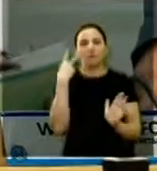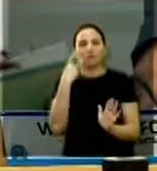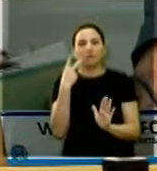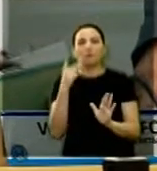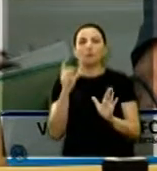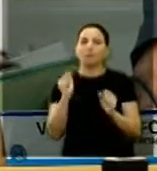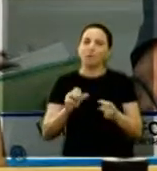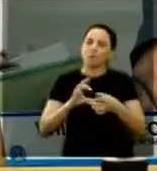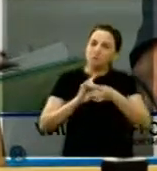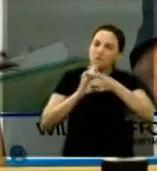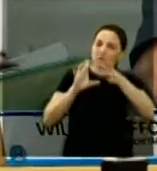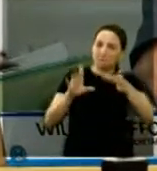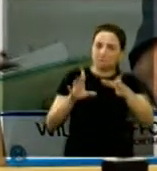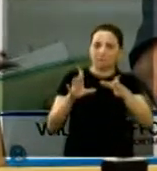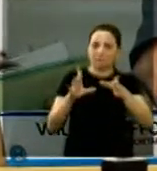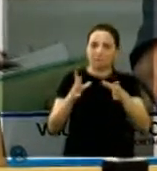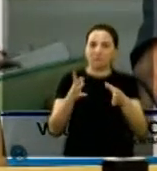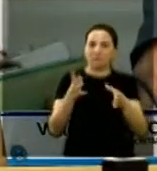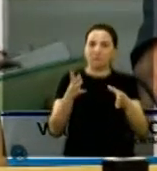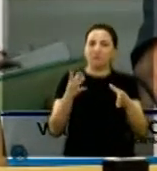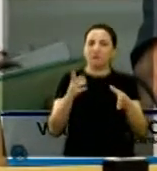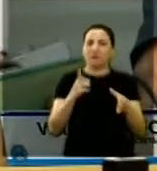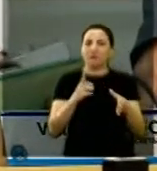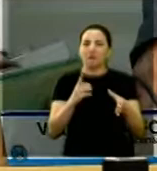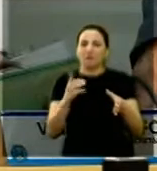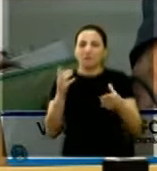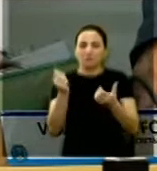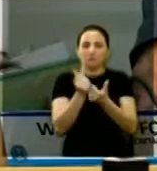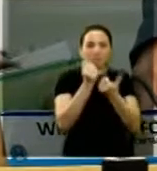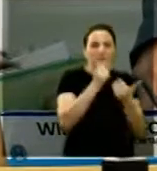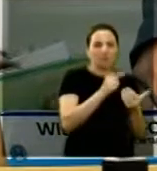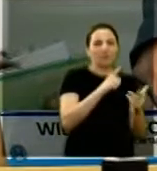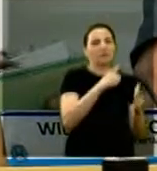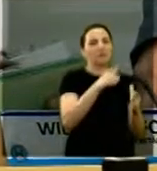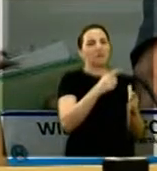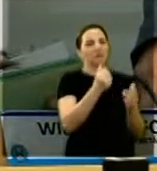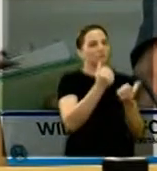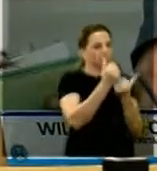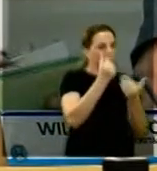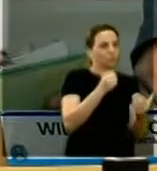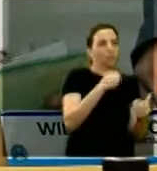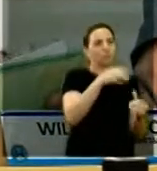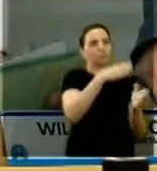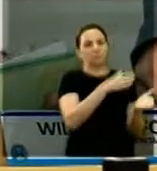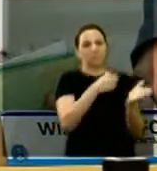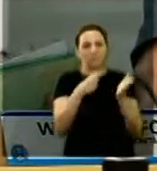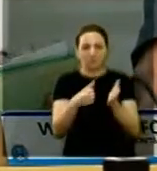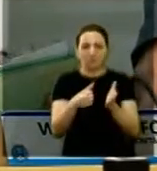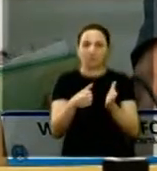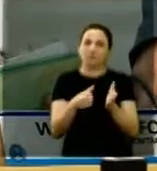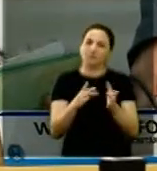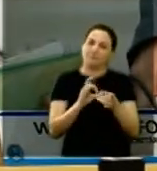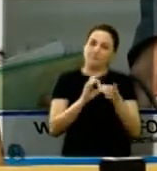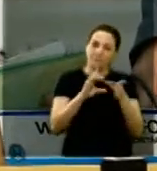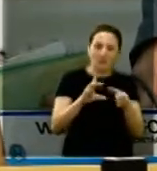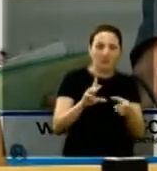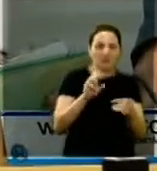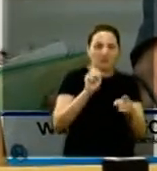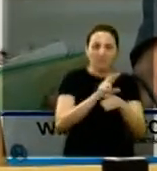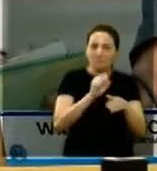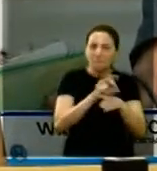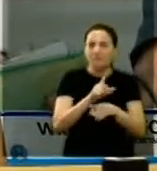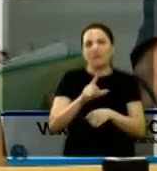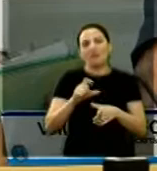licenciar-se para assumir mandato eletivo nas condições de suprente em exercício, por vaga aberta em razão da